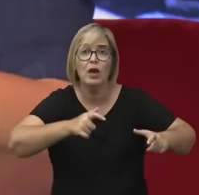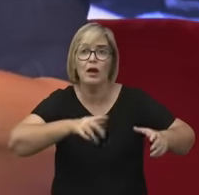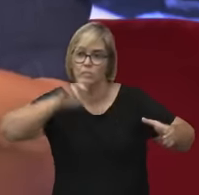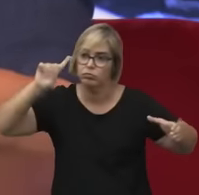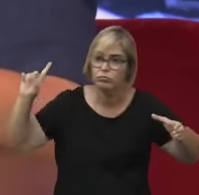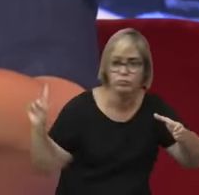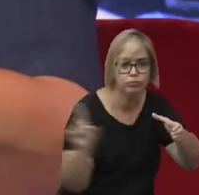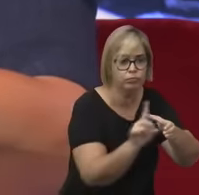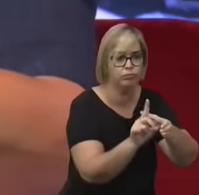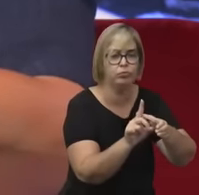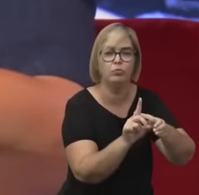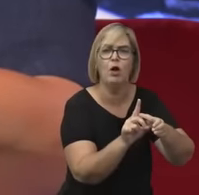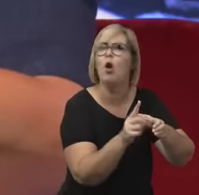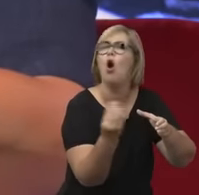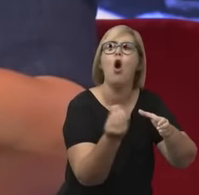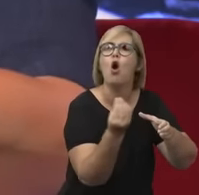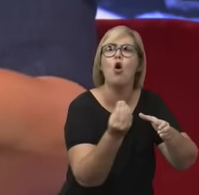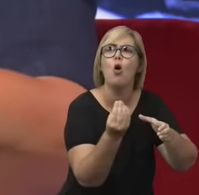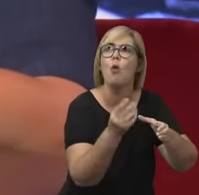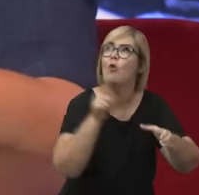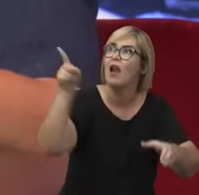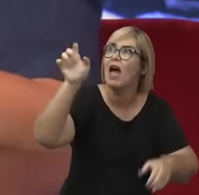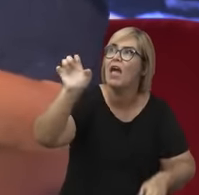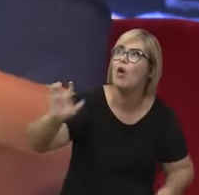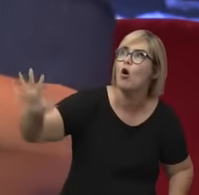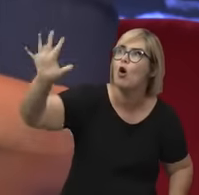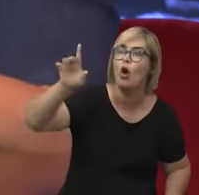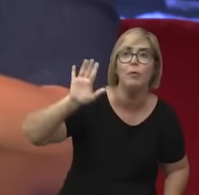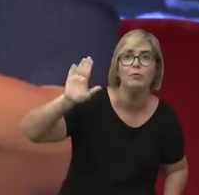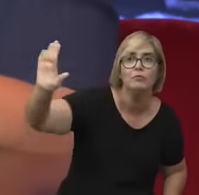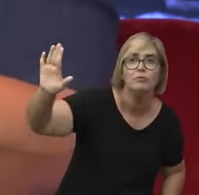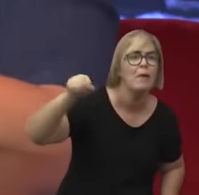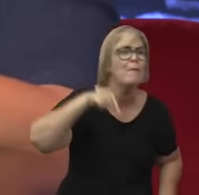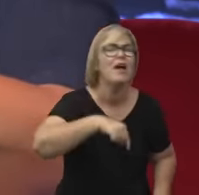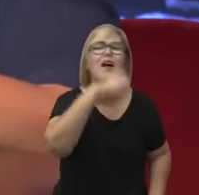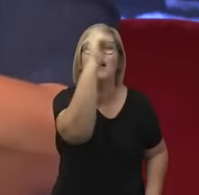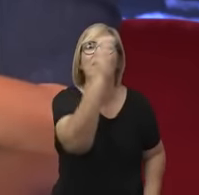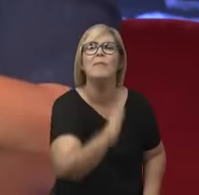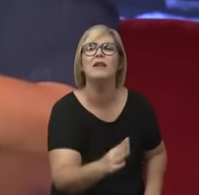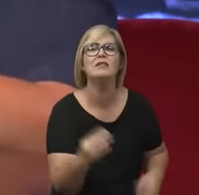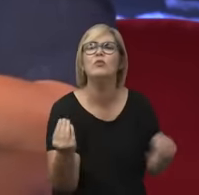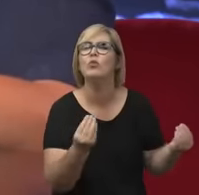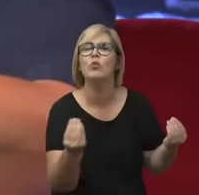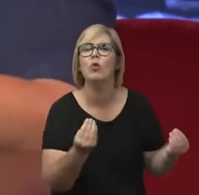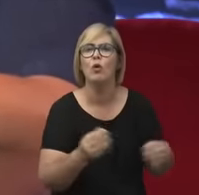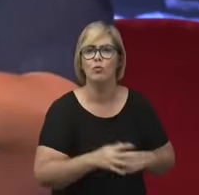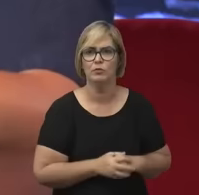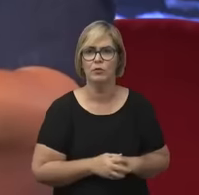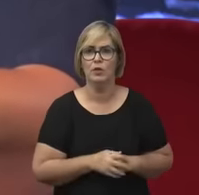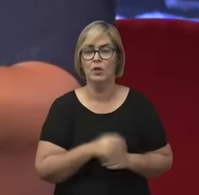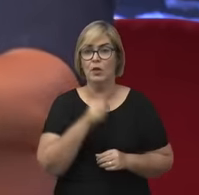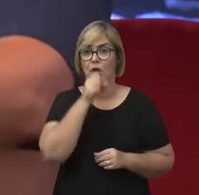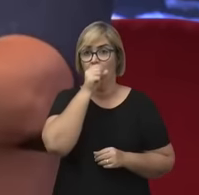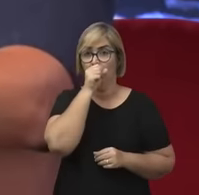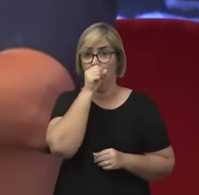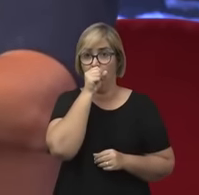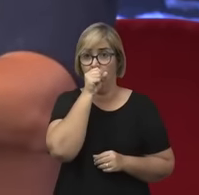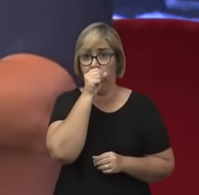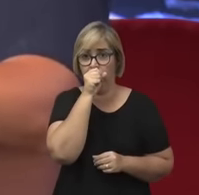têm na sociedade europeia e no lugar no qual elas se colocam também na sociedade europeia, ela